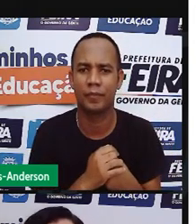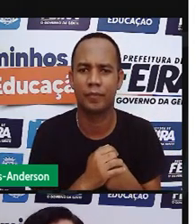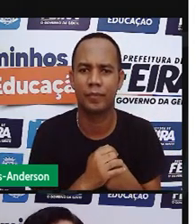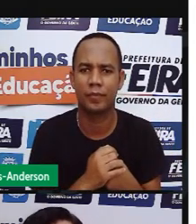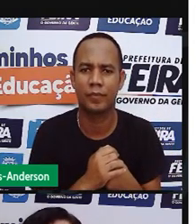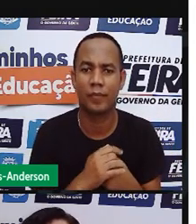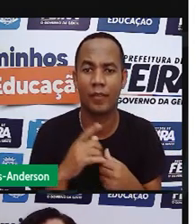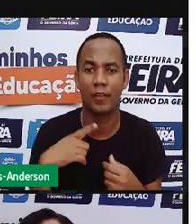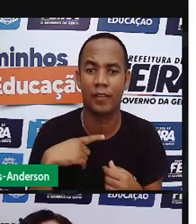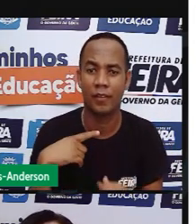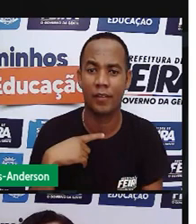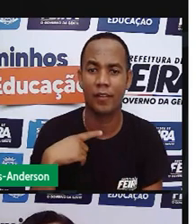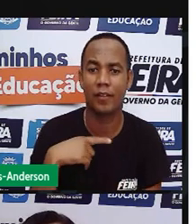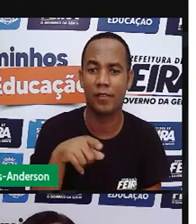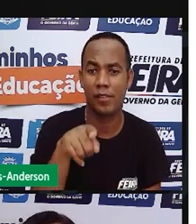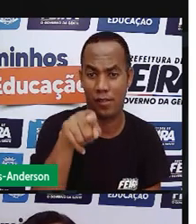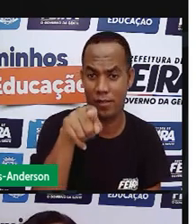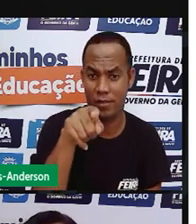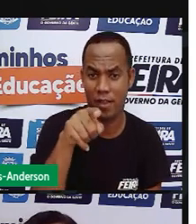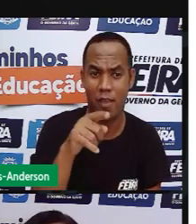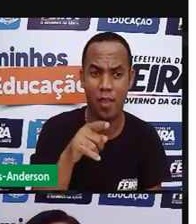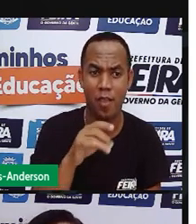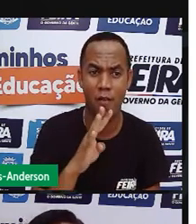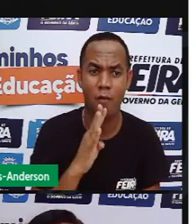Nós também temos o bufalino.